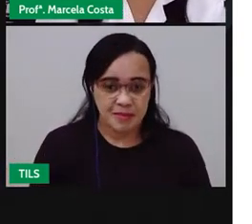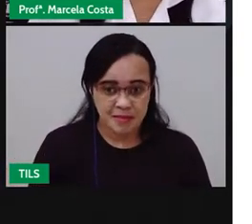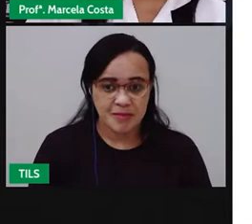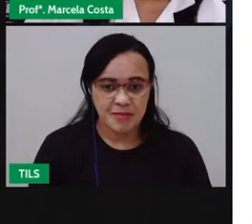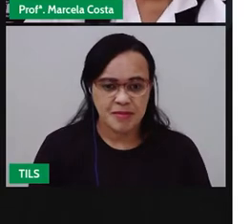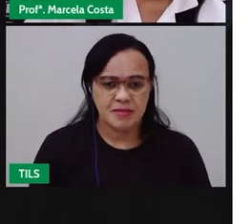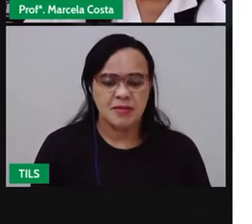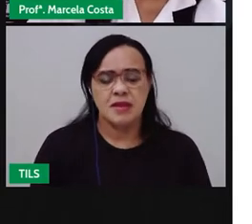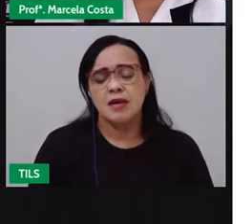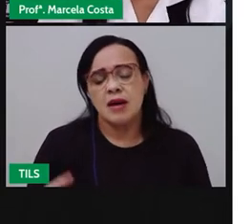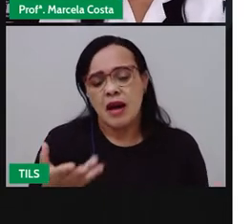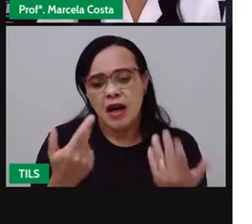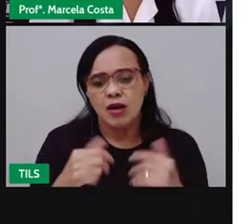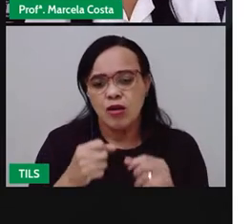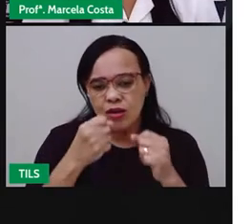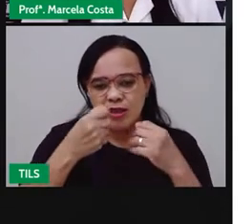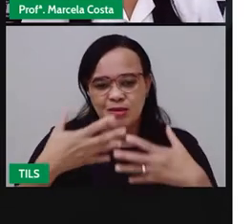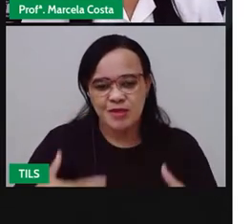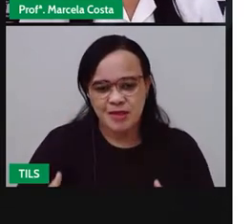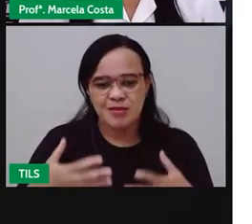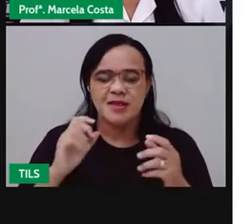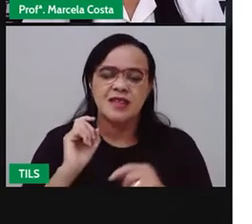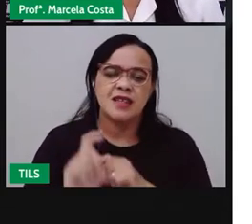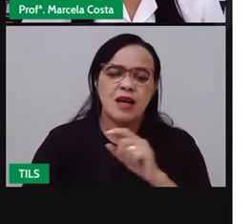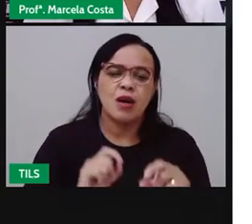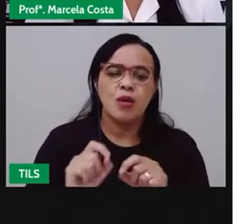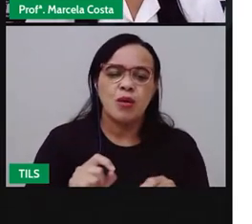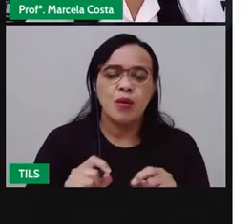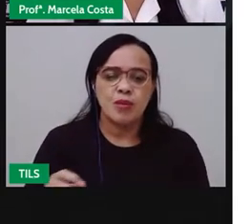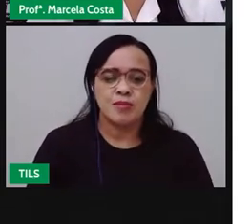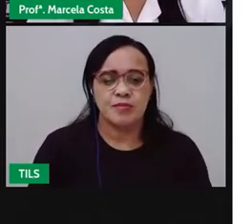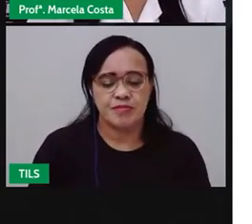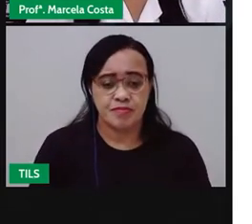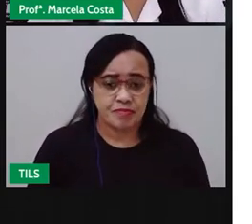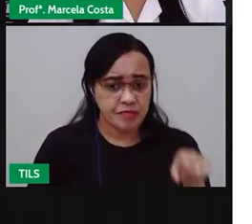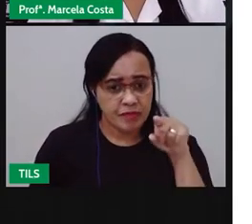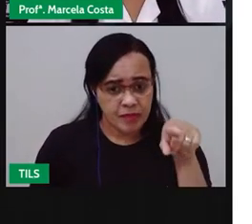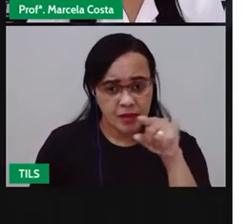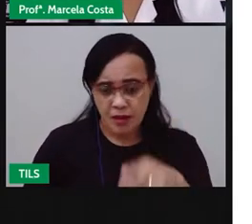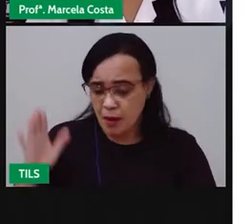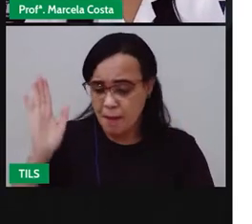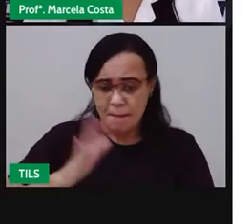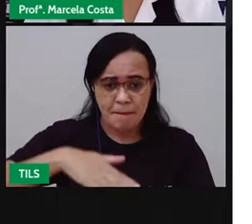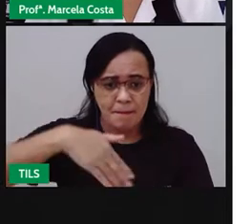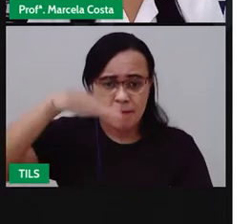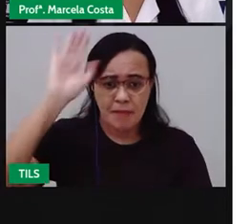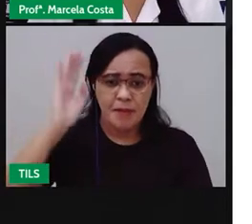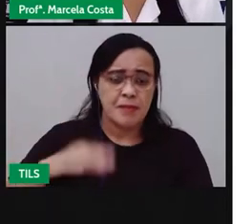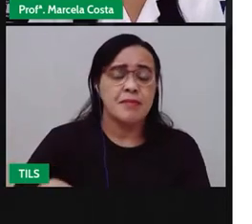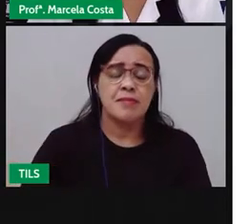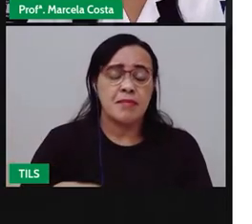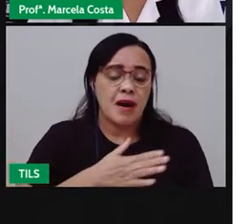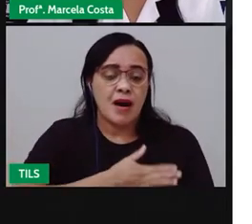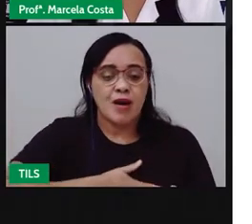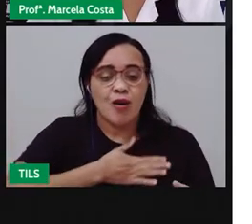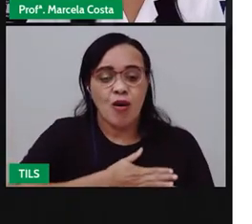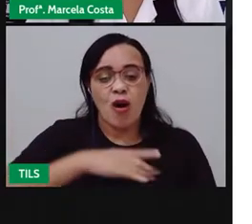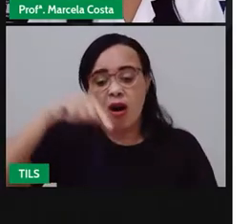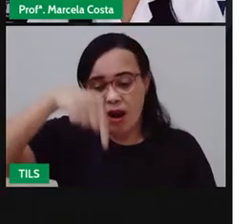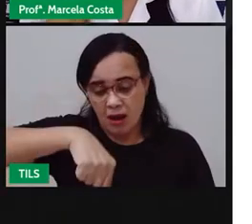Conta pra mim qual é a expressão cultural que você mais gosta aqui da nossa região.